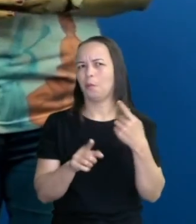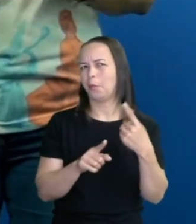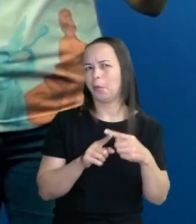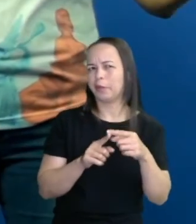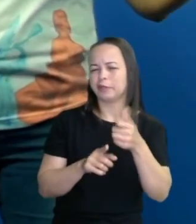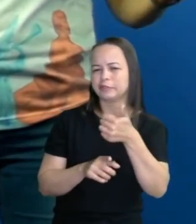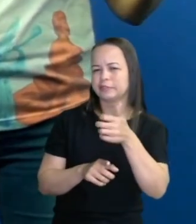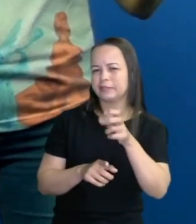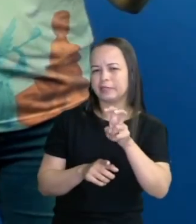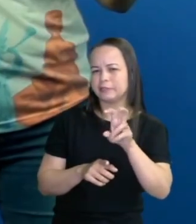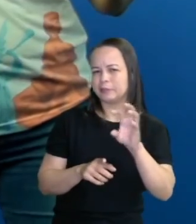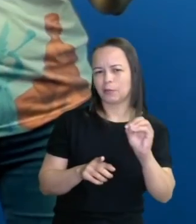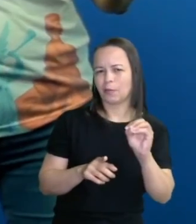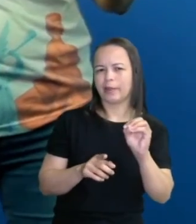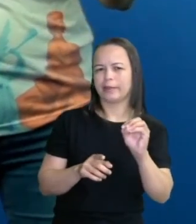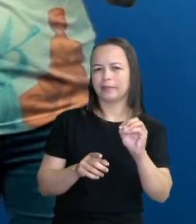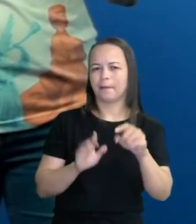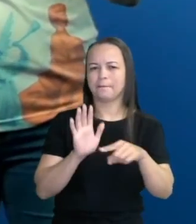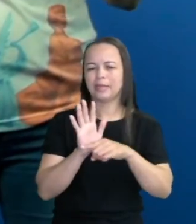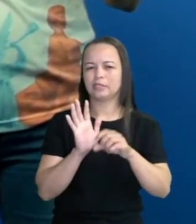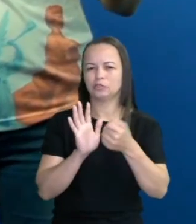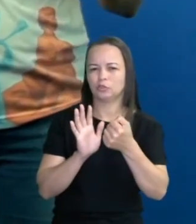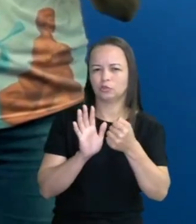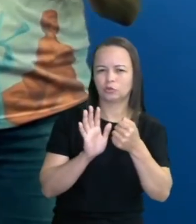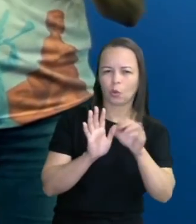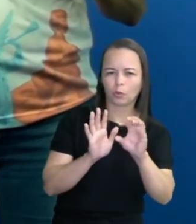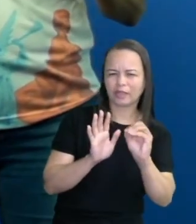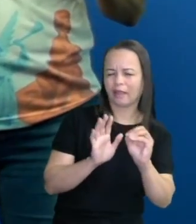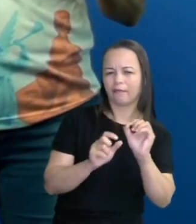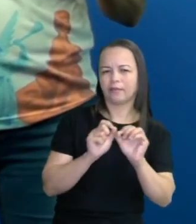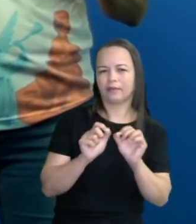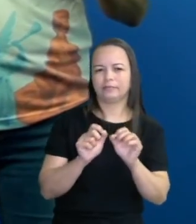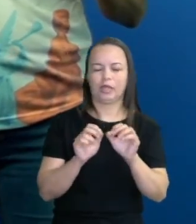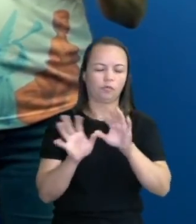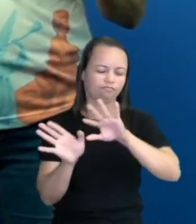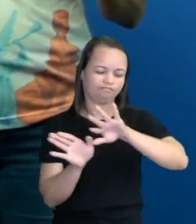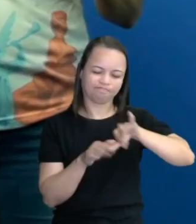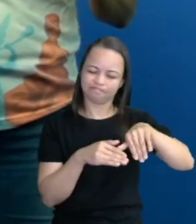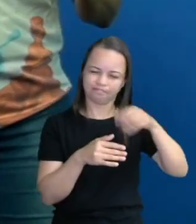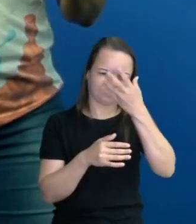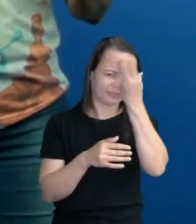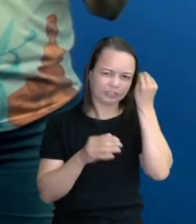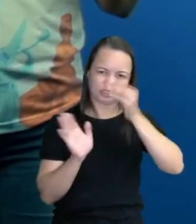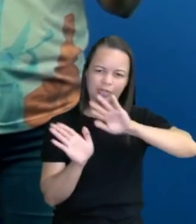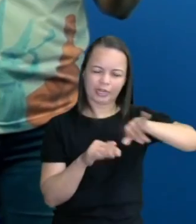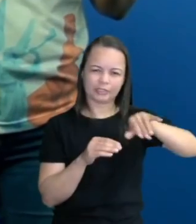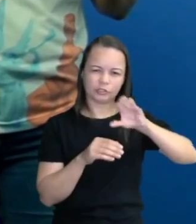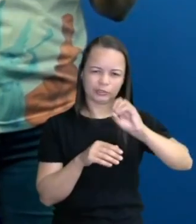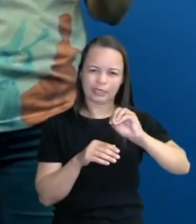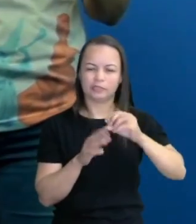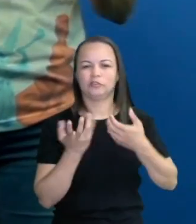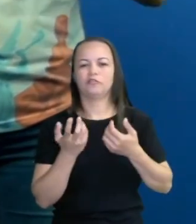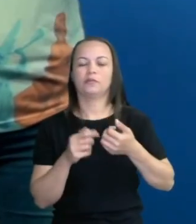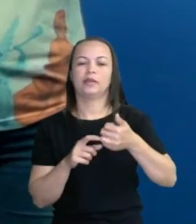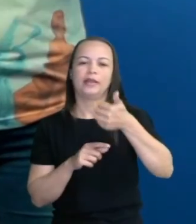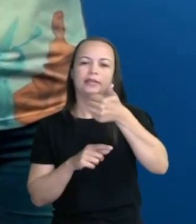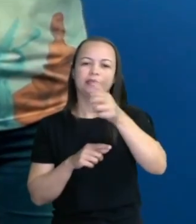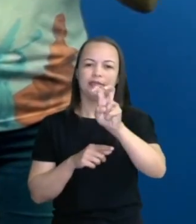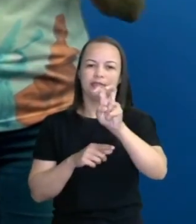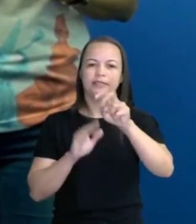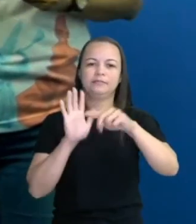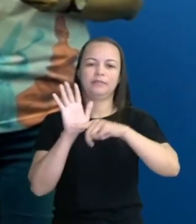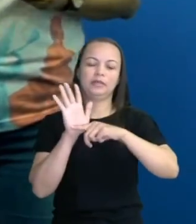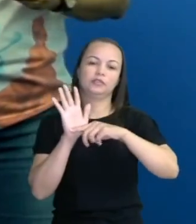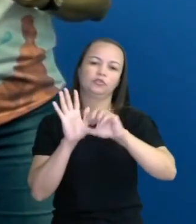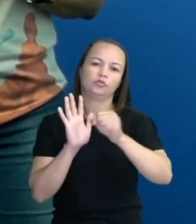menos 80, professora? Eu já fiz um cálculo do zero lá? Esquece! Esquece esse zero! Vamos para 15 menos 8, para